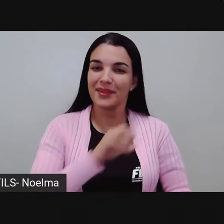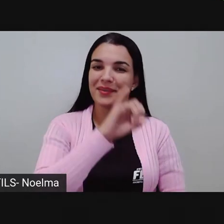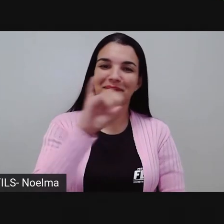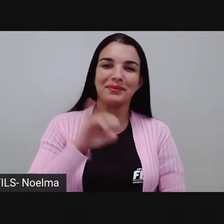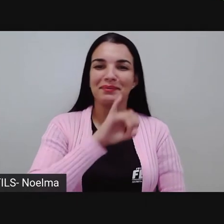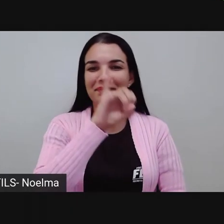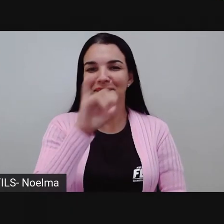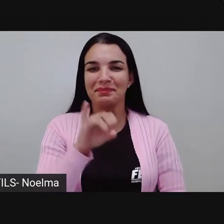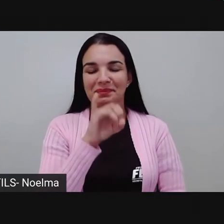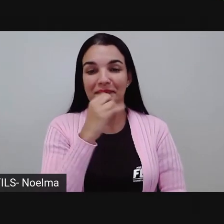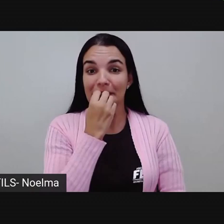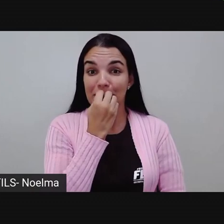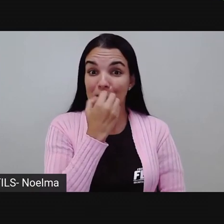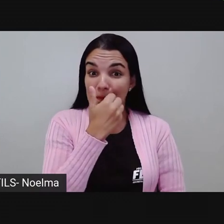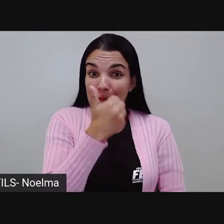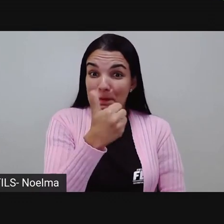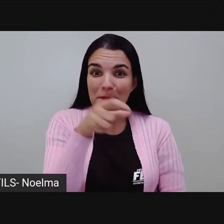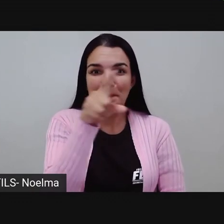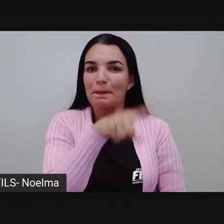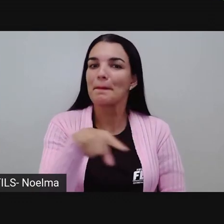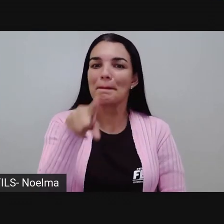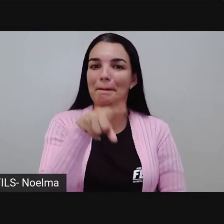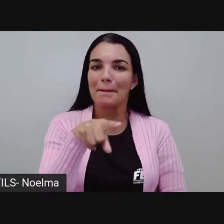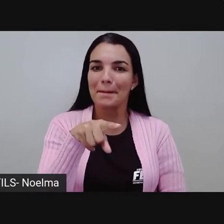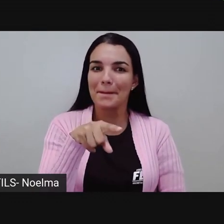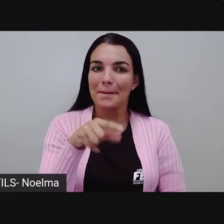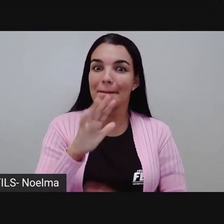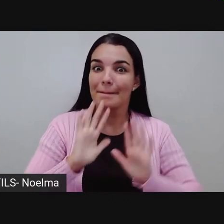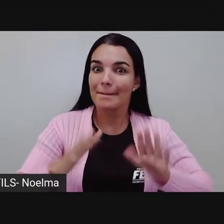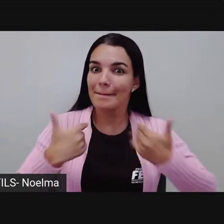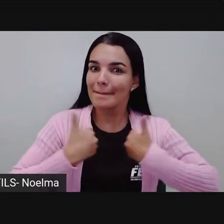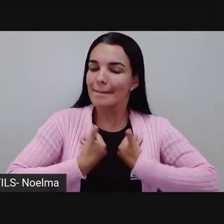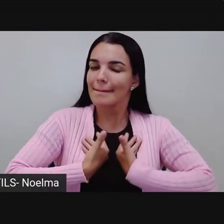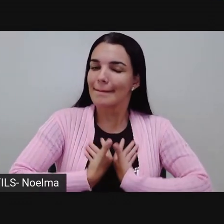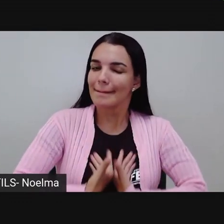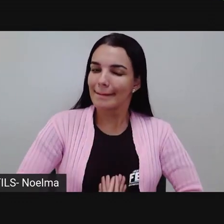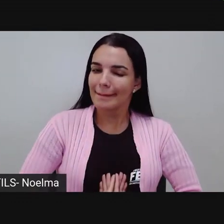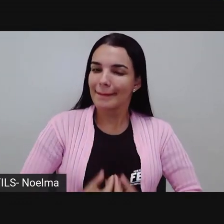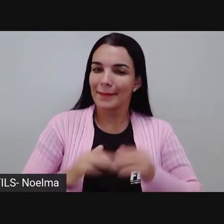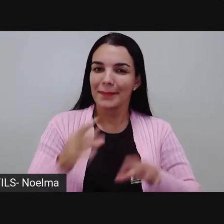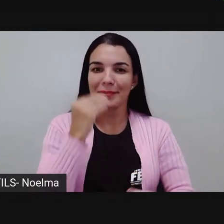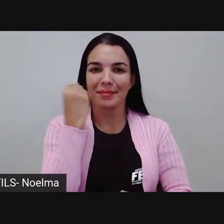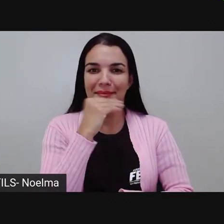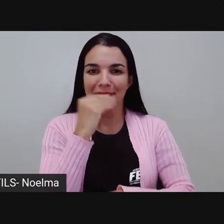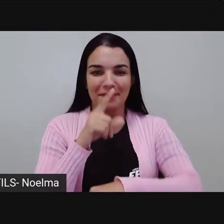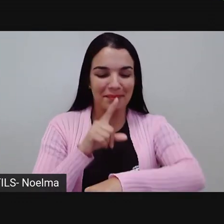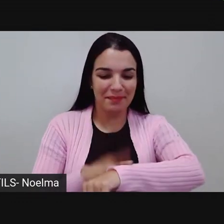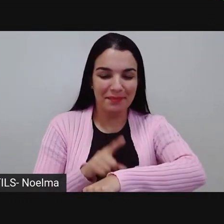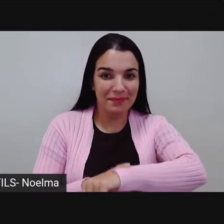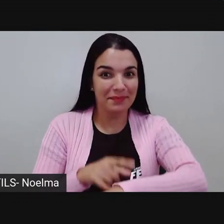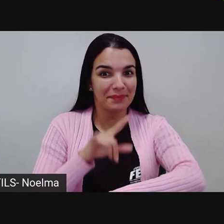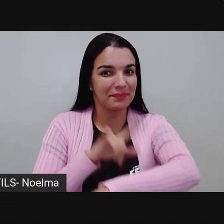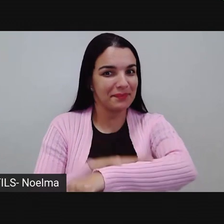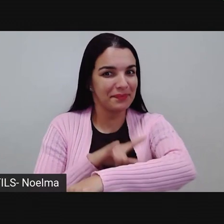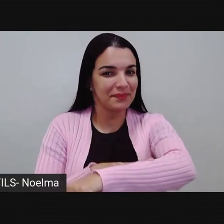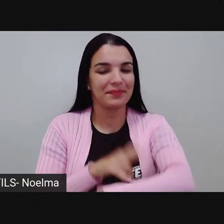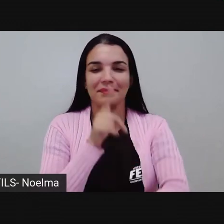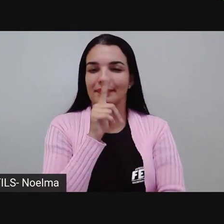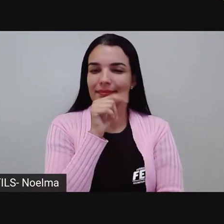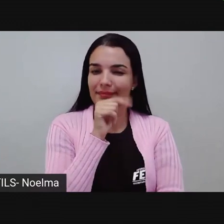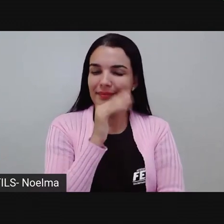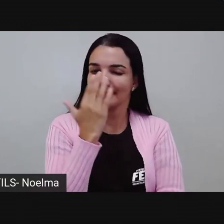Olá, amores! E aí, tudo bem com vocês? Descansados? Já aproveitaram já para ir ao banheiro, tomar uma água,